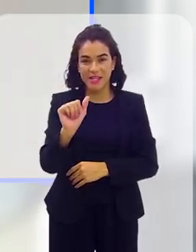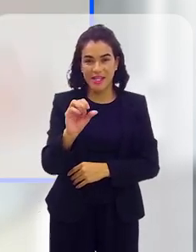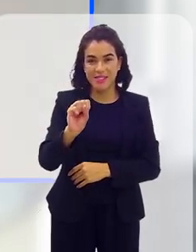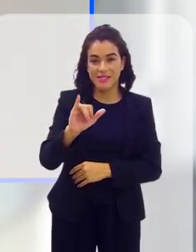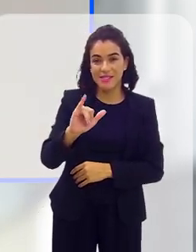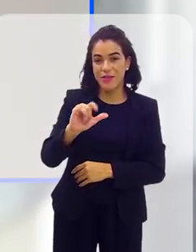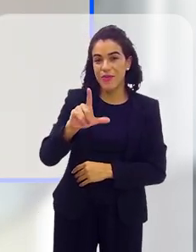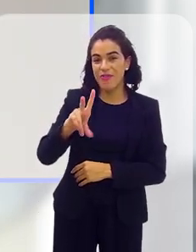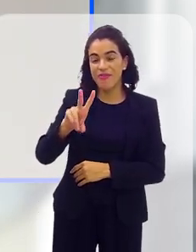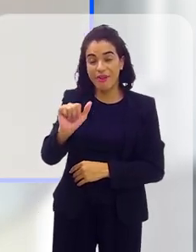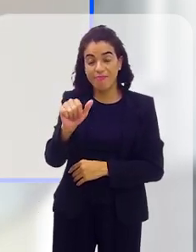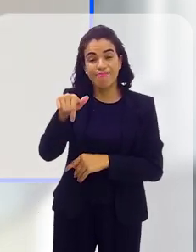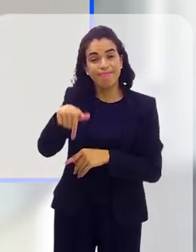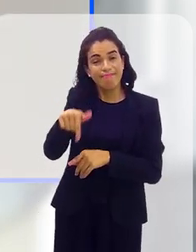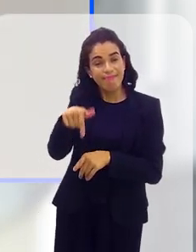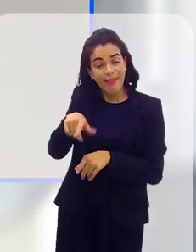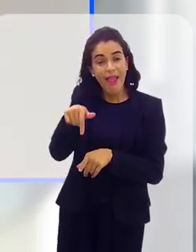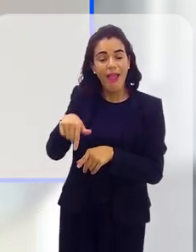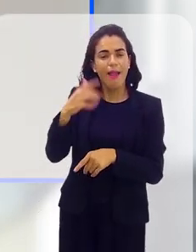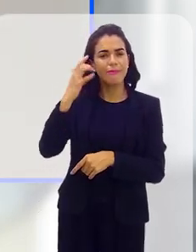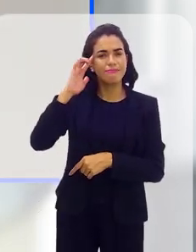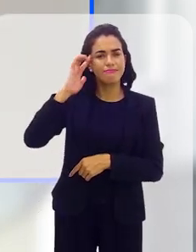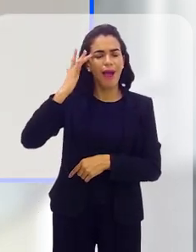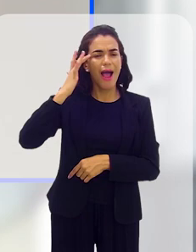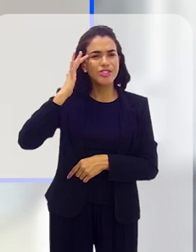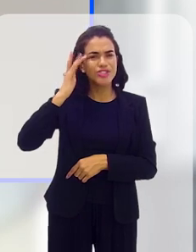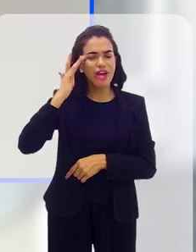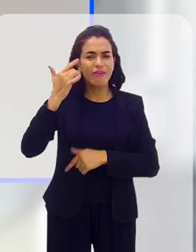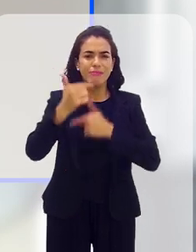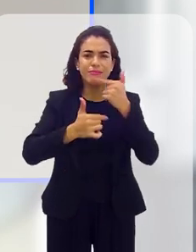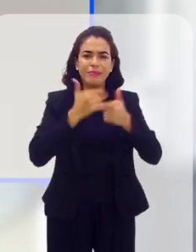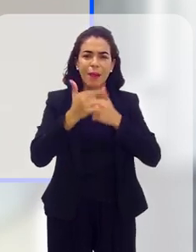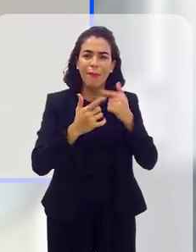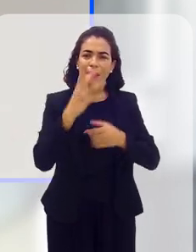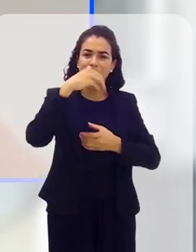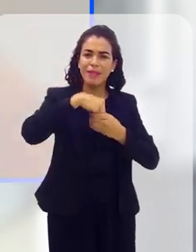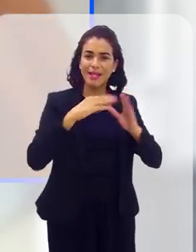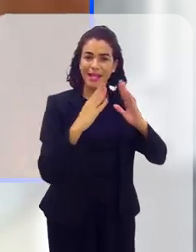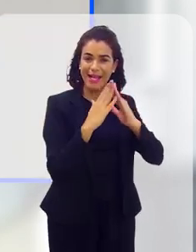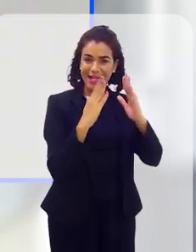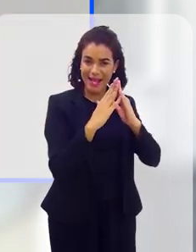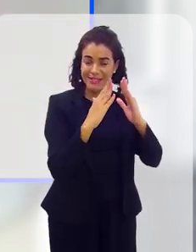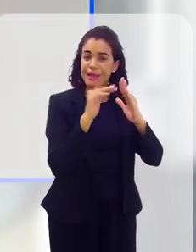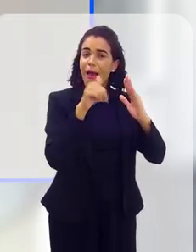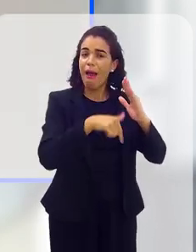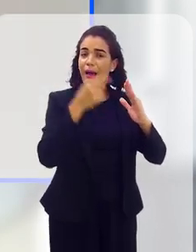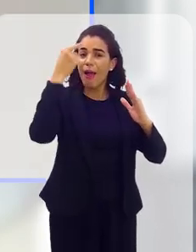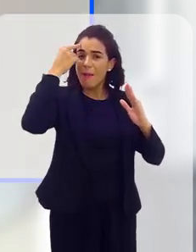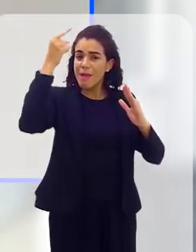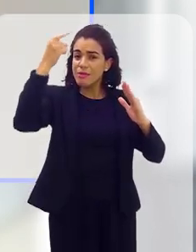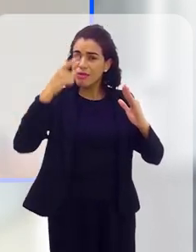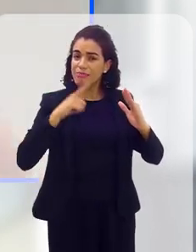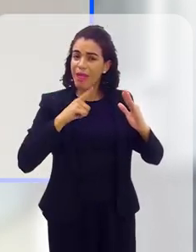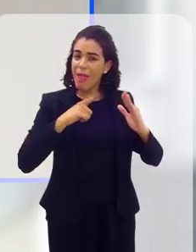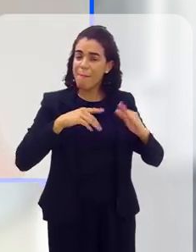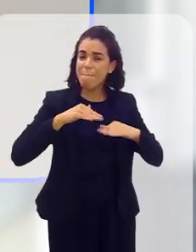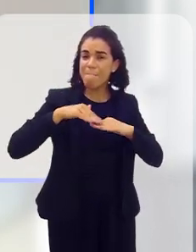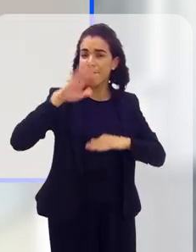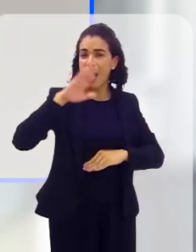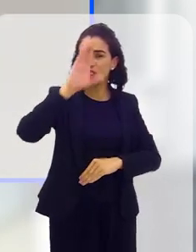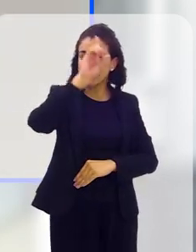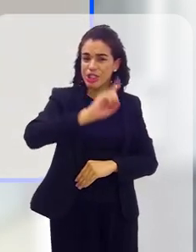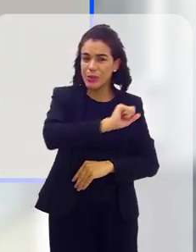lembrei da empregada do Naeste. Então, a Chica da Silva, ela achava que, pelo fato de ela trabalhar dentro da casa dos empregadores, que ela teria